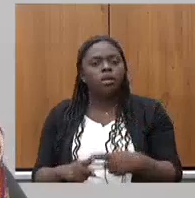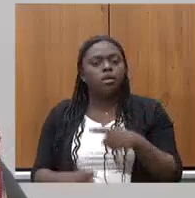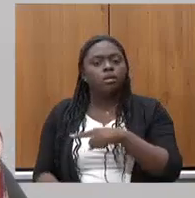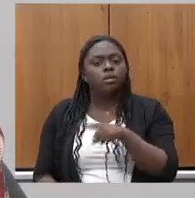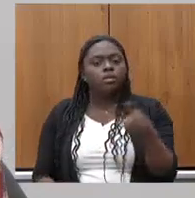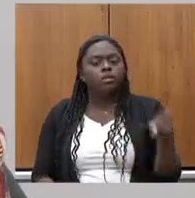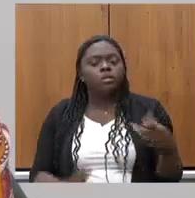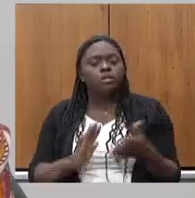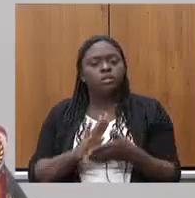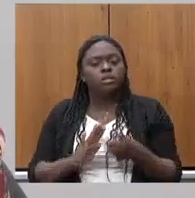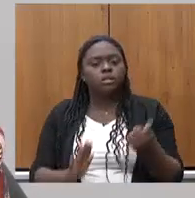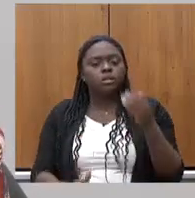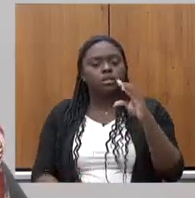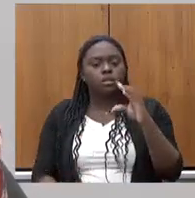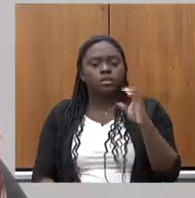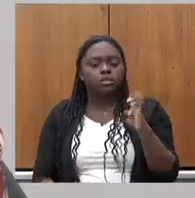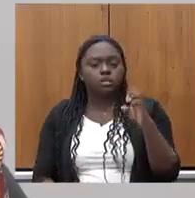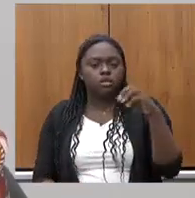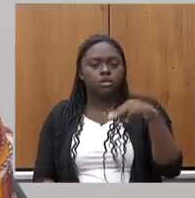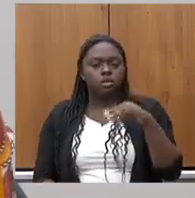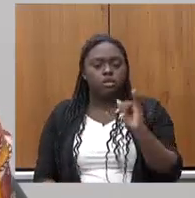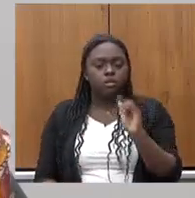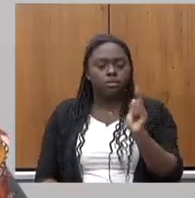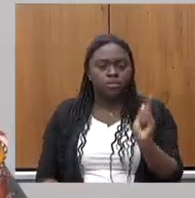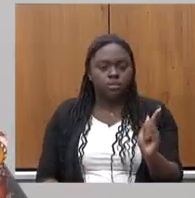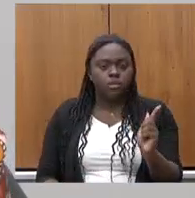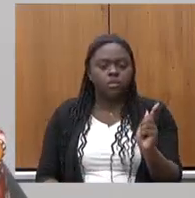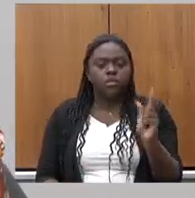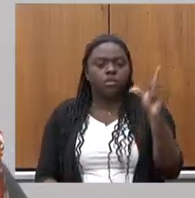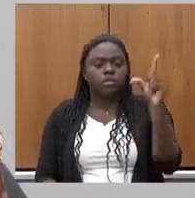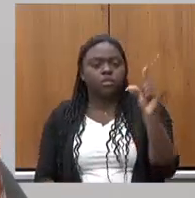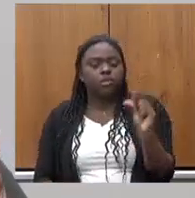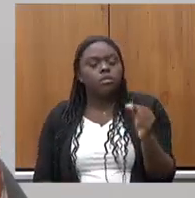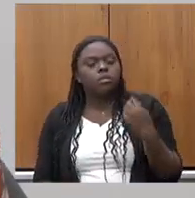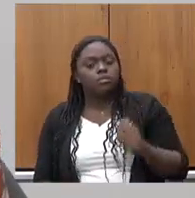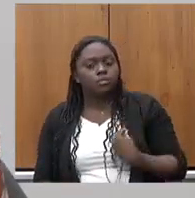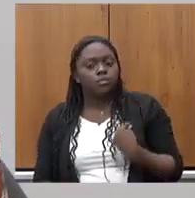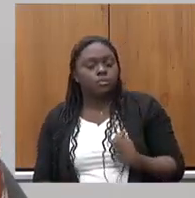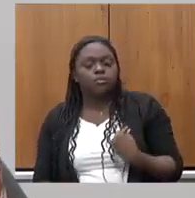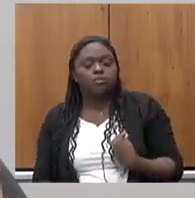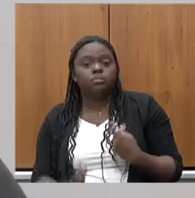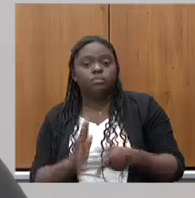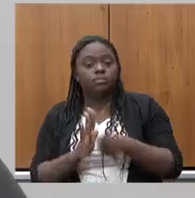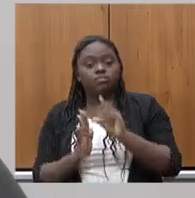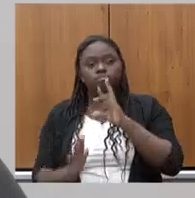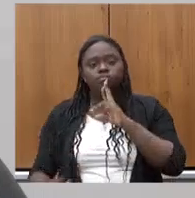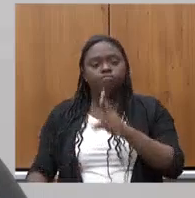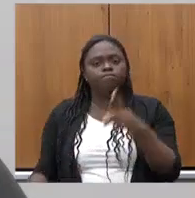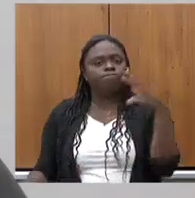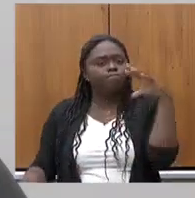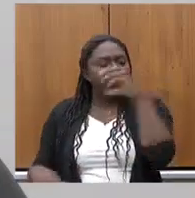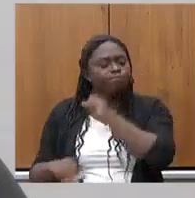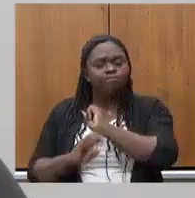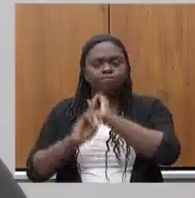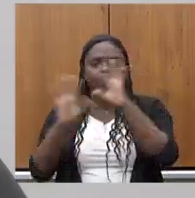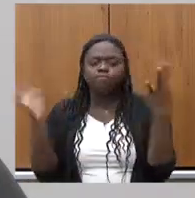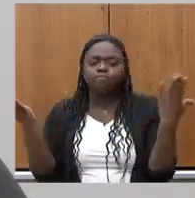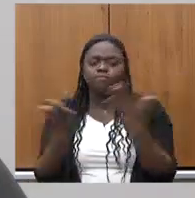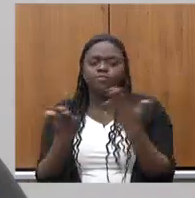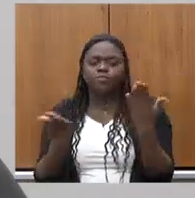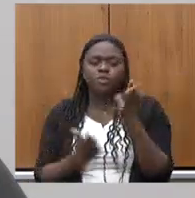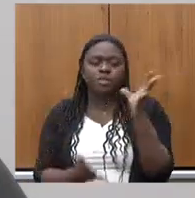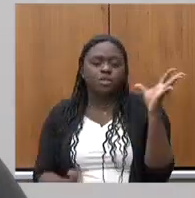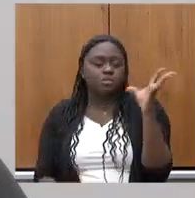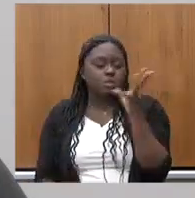tiraram a Semig dos municípios vocês reduziram a presença da Semig que antes tinha respostas muito mais rápidas e hoje demora